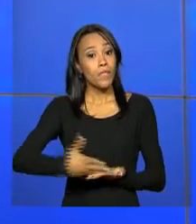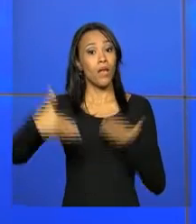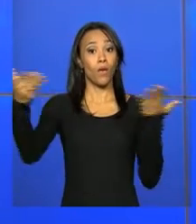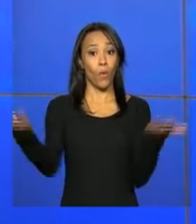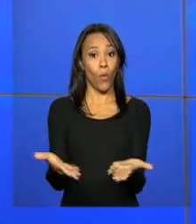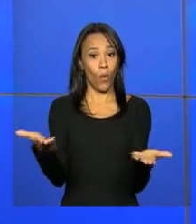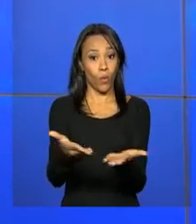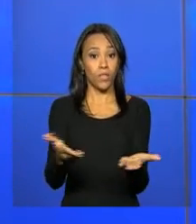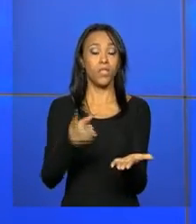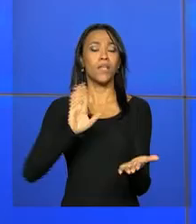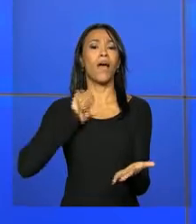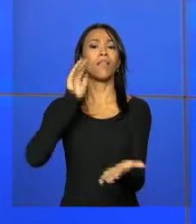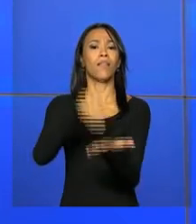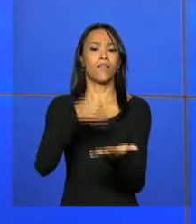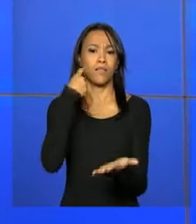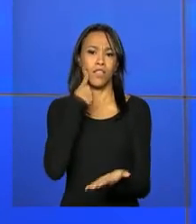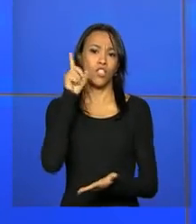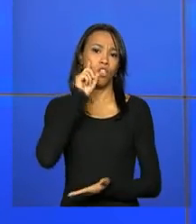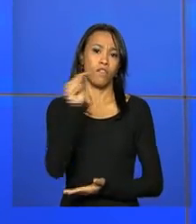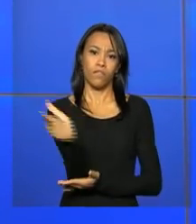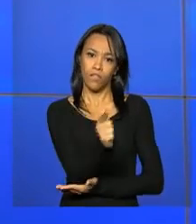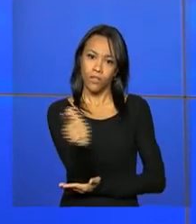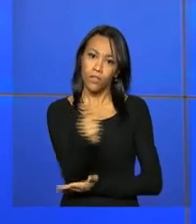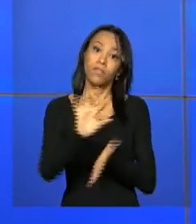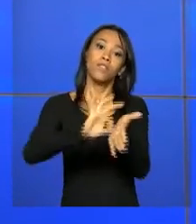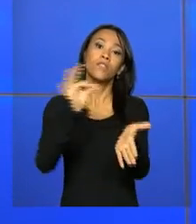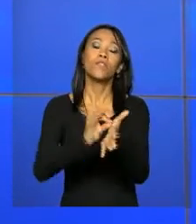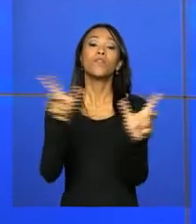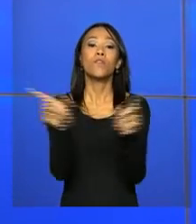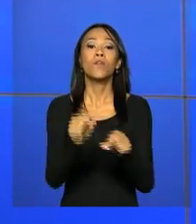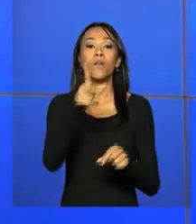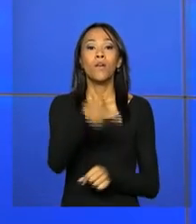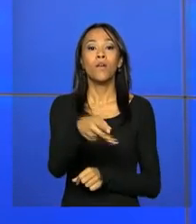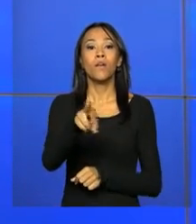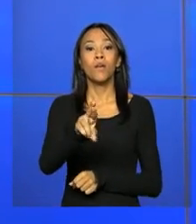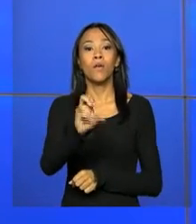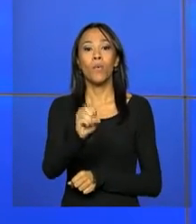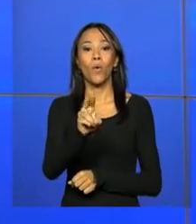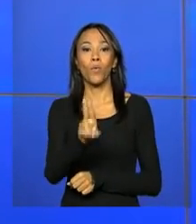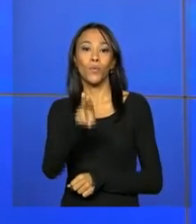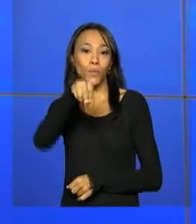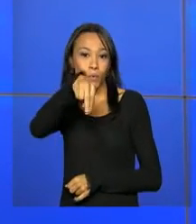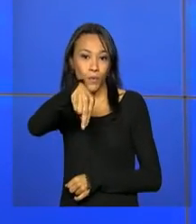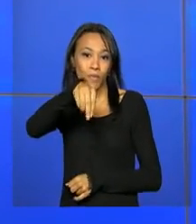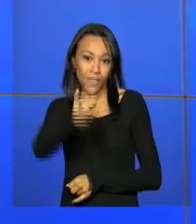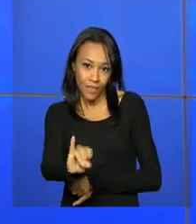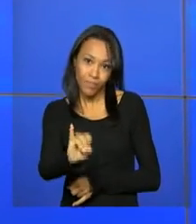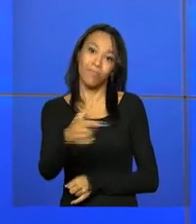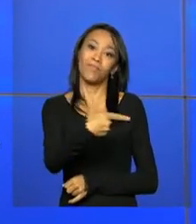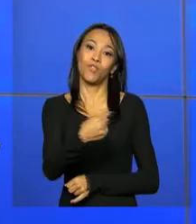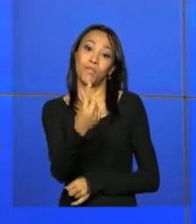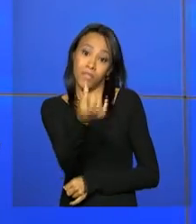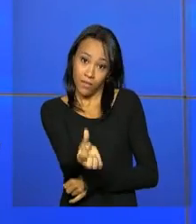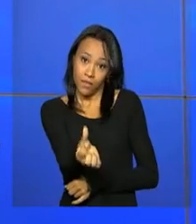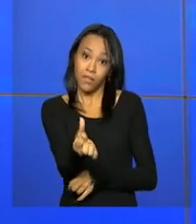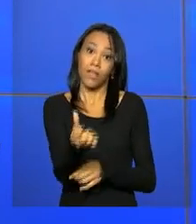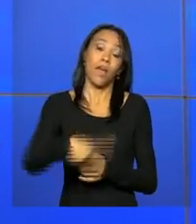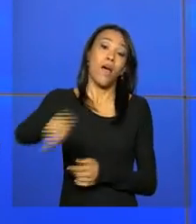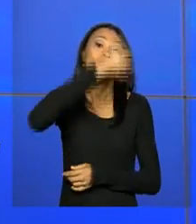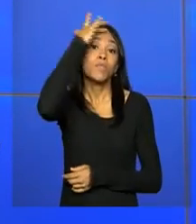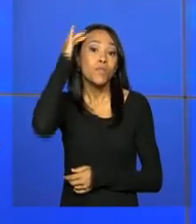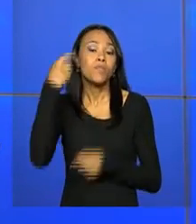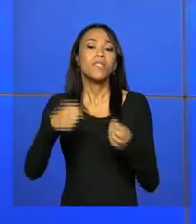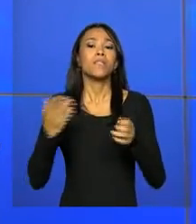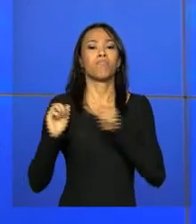vão até a próxima sexta-feira, dia 22, as inscrições para o ProUni, o Programa Universidade para Todos 2016. Os candidatos